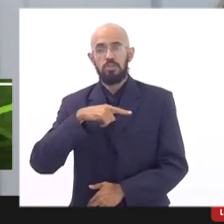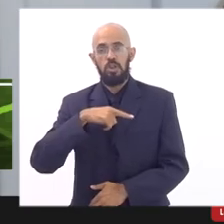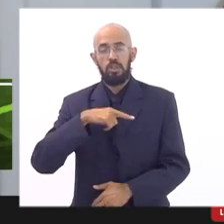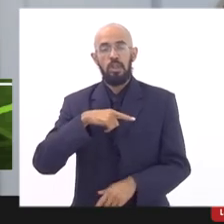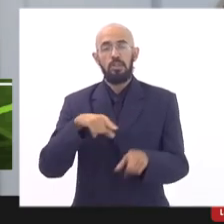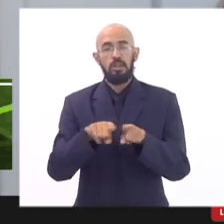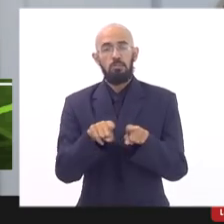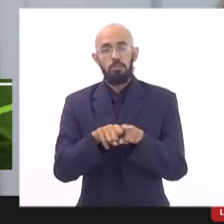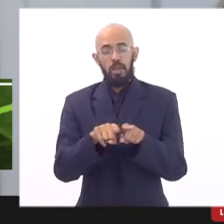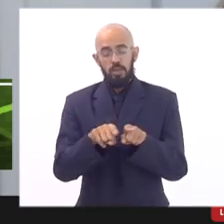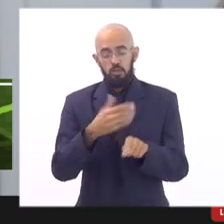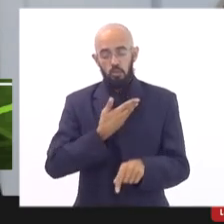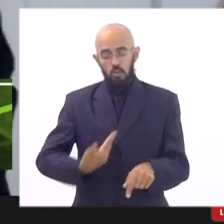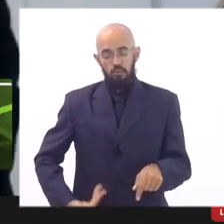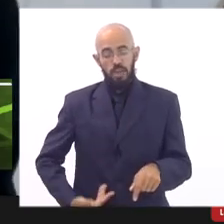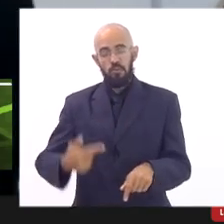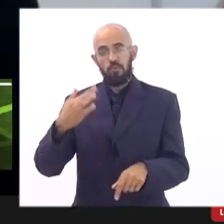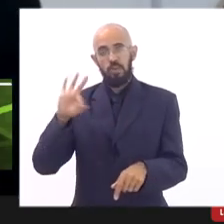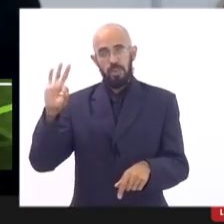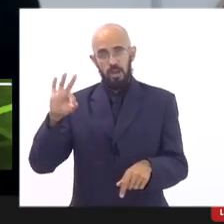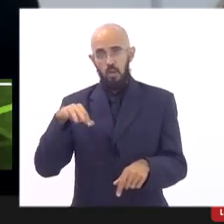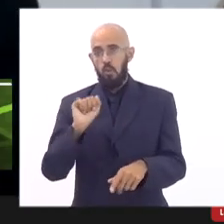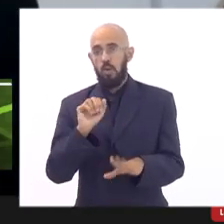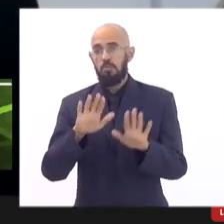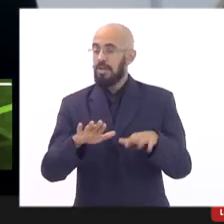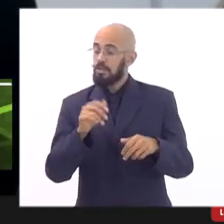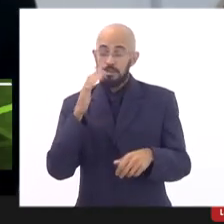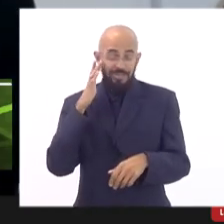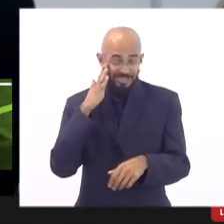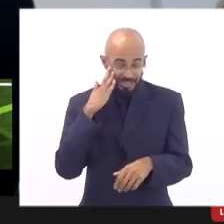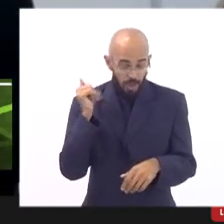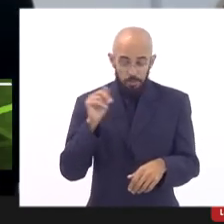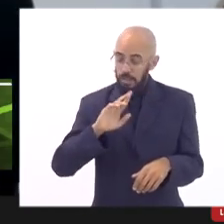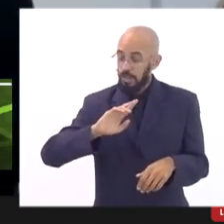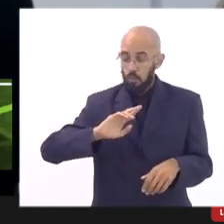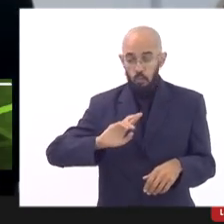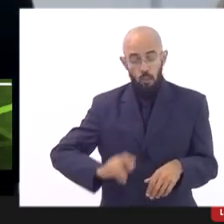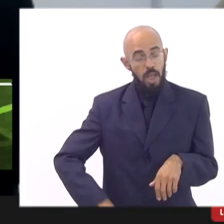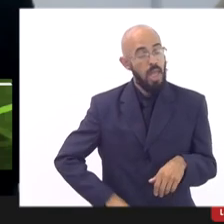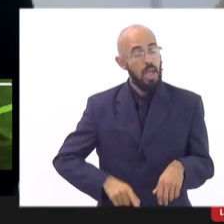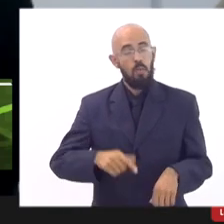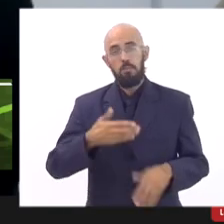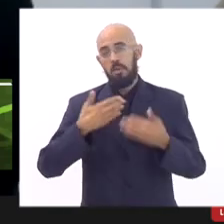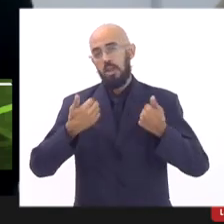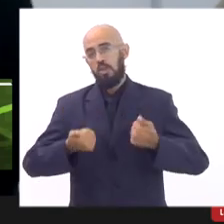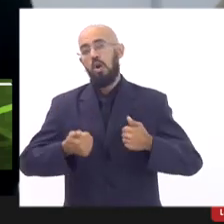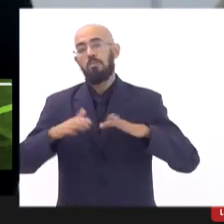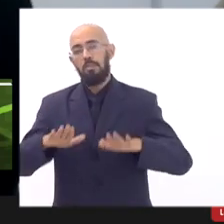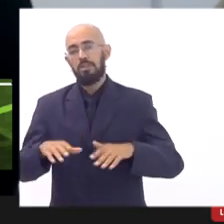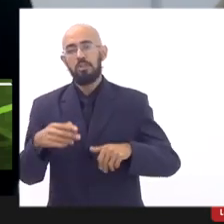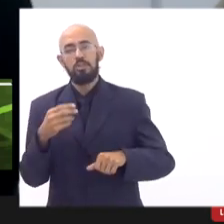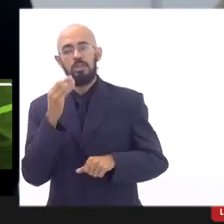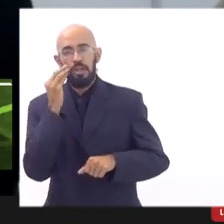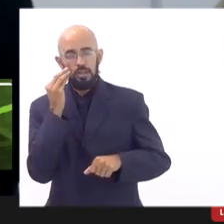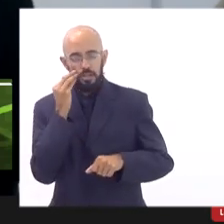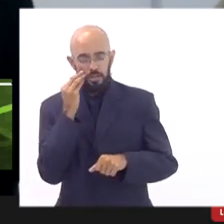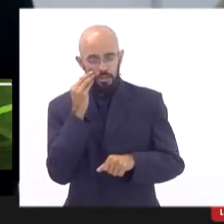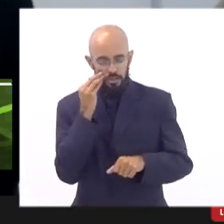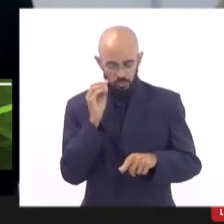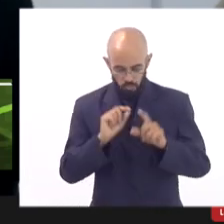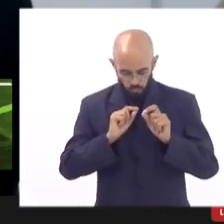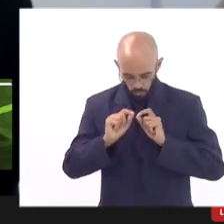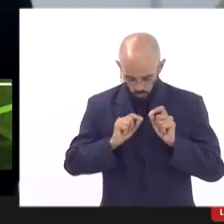a gente sabe que isso ainda não é o ideal mas a gente vem buscando aqui levando em consideração a